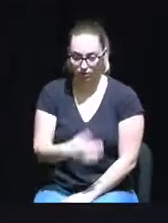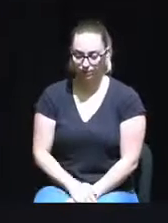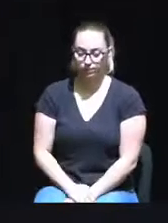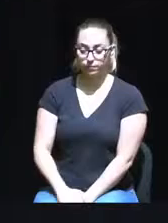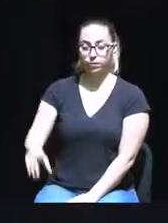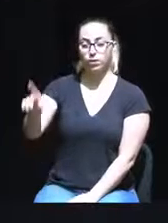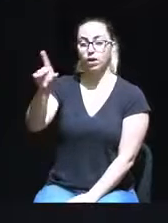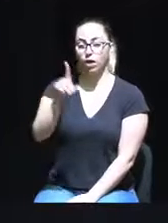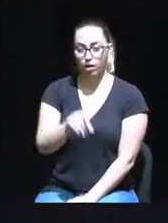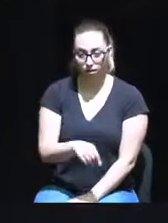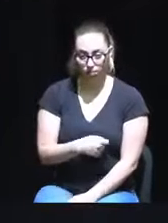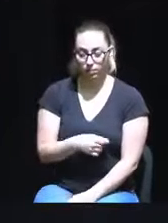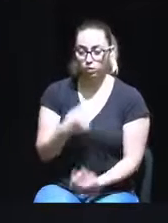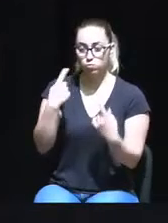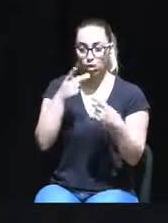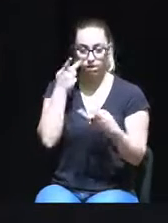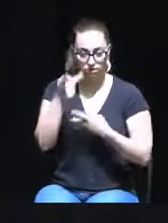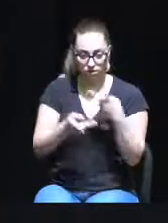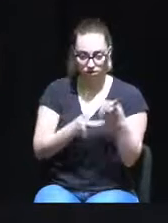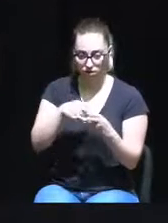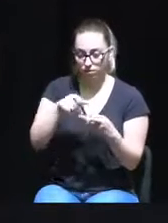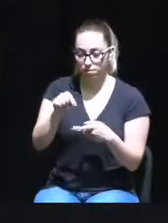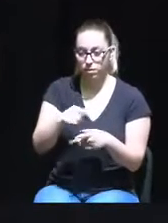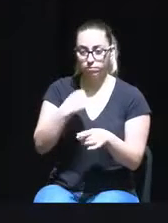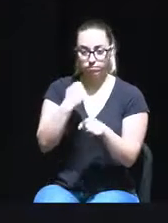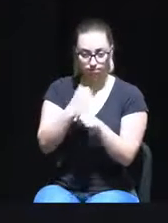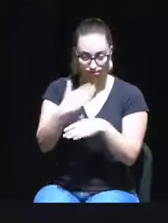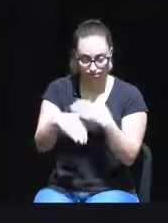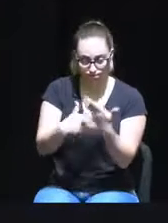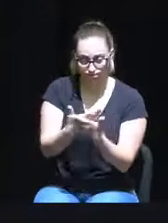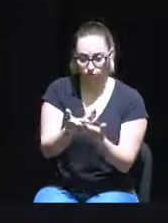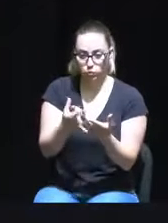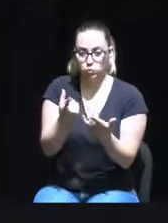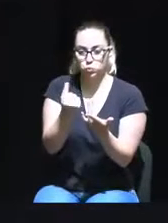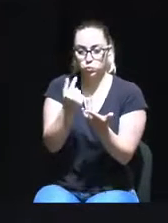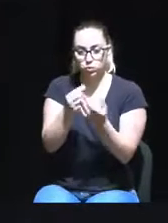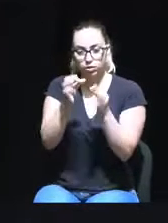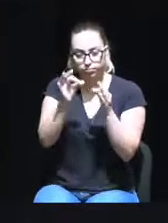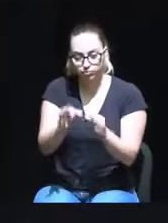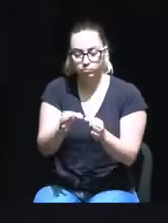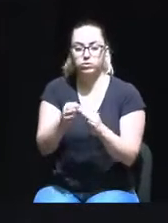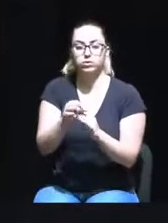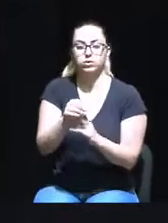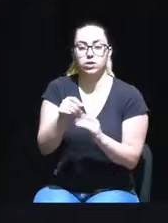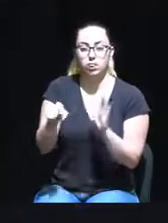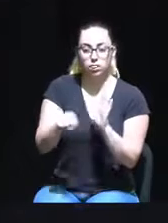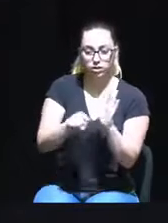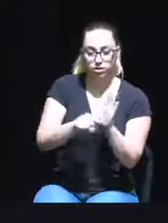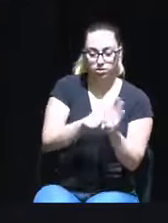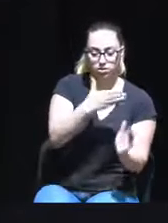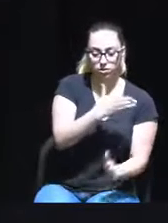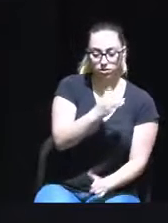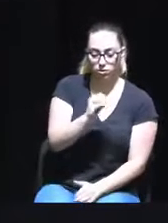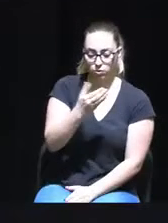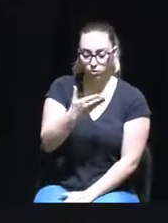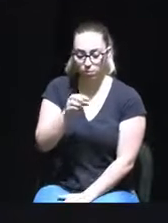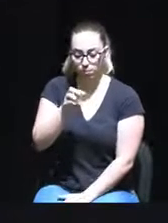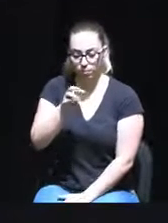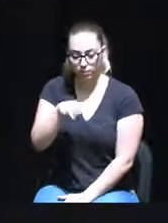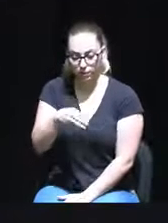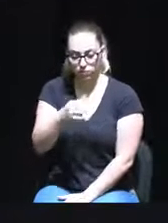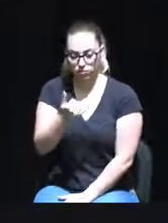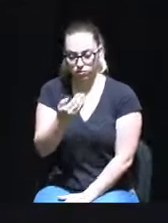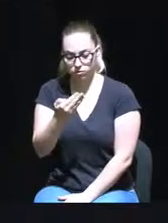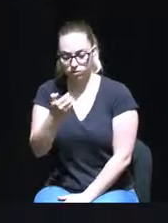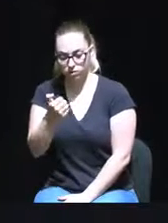E será apenas sobre esta avaliação e a respectiva aplicação do resultado líquido negativo, apurado de 101.257